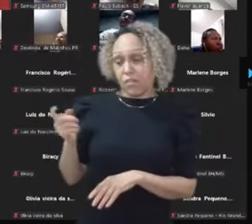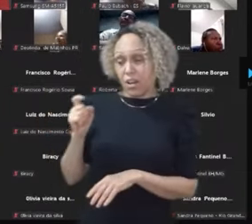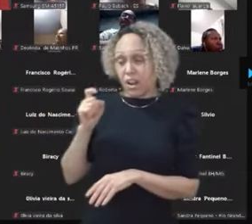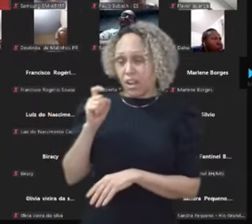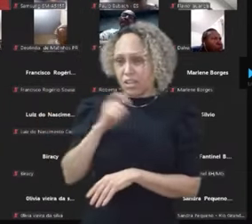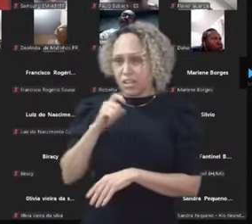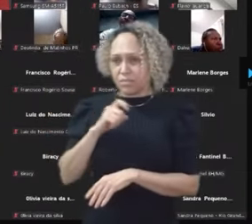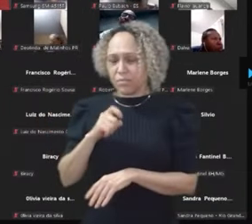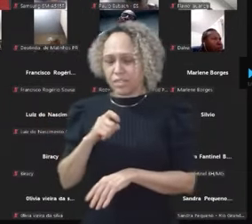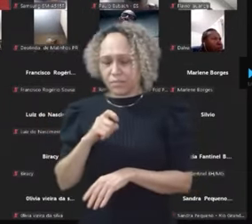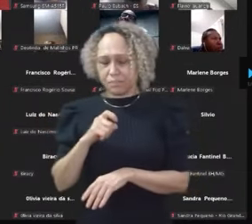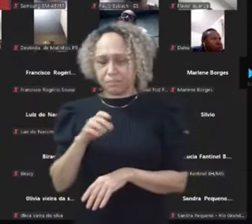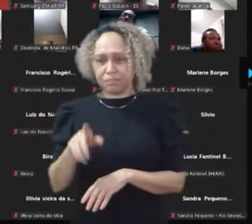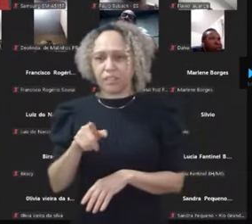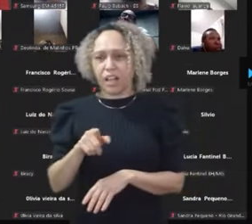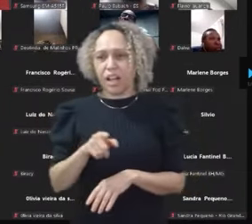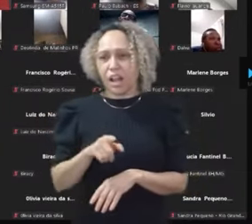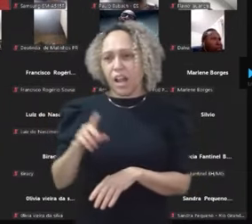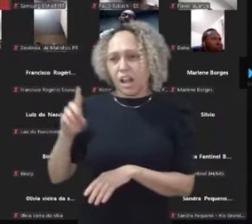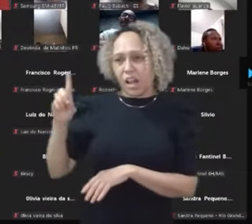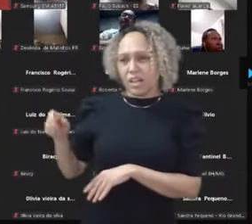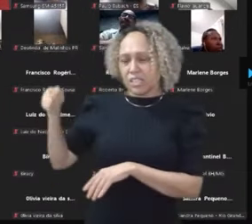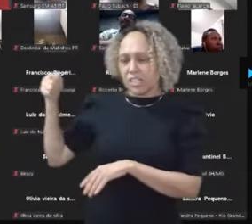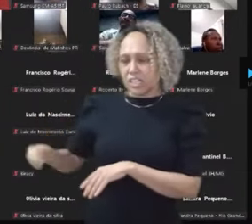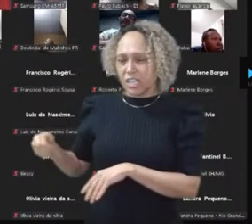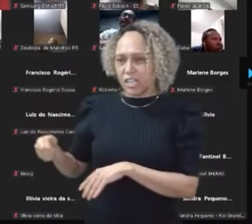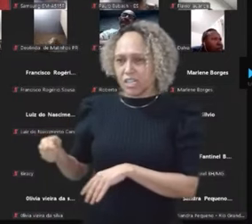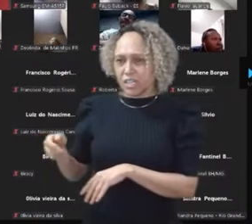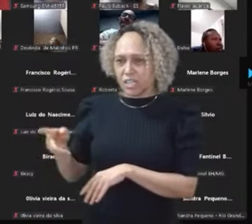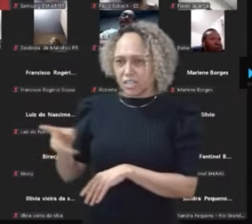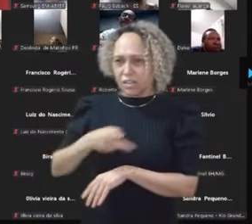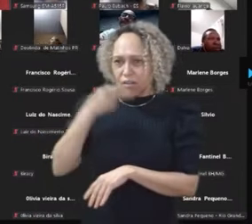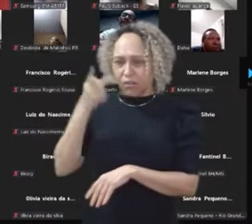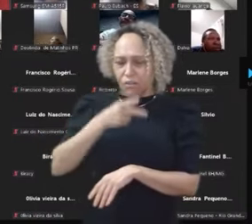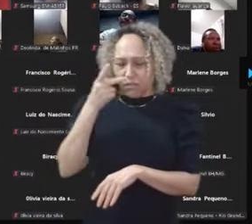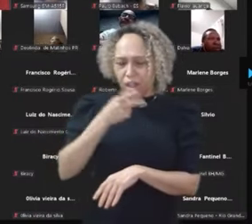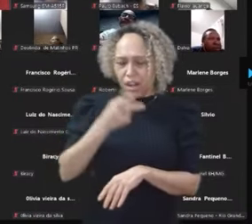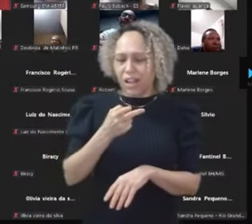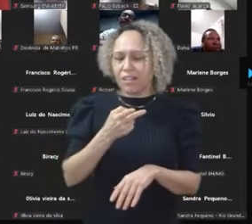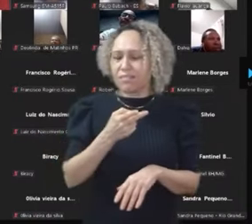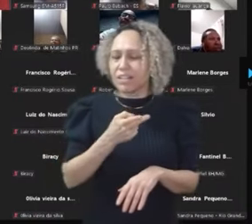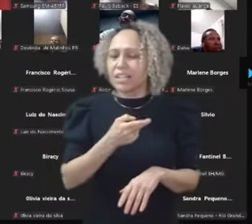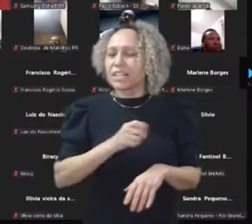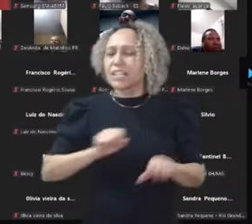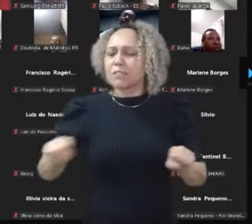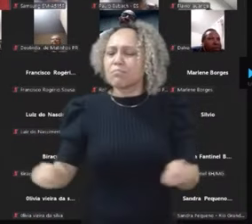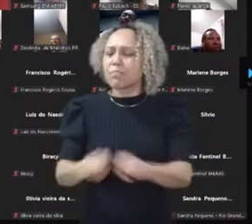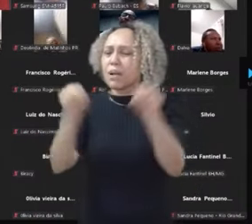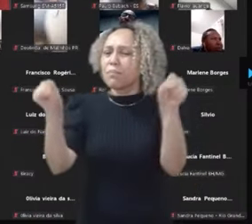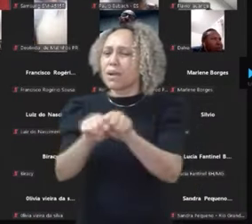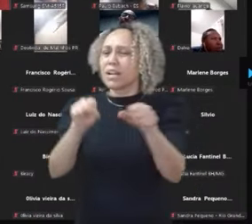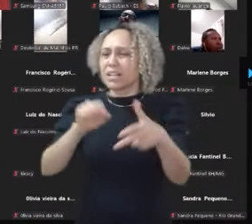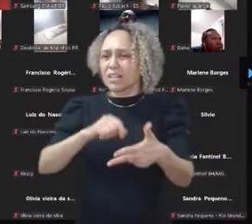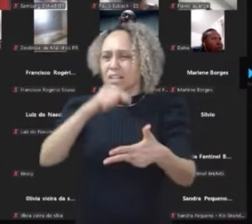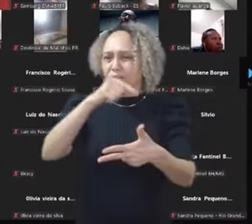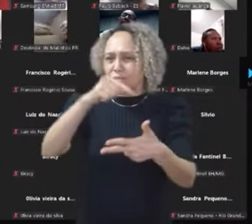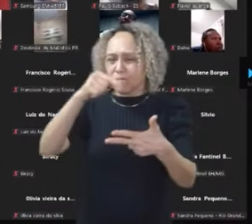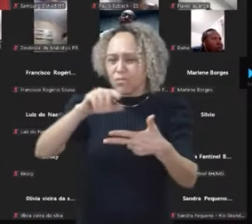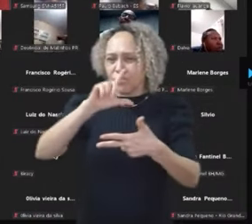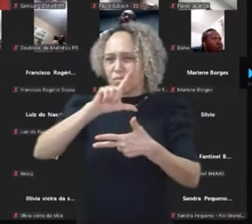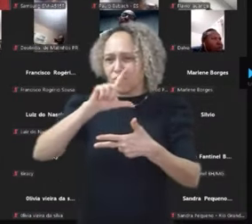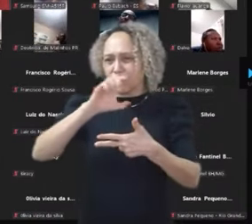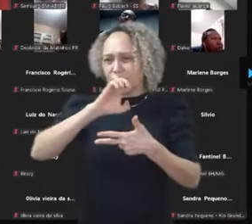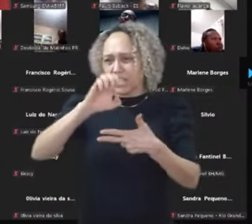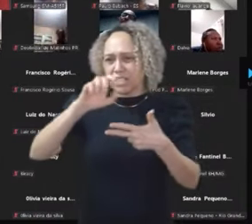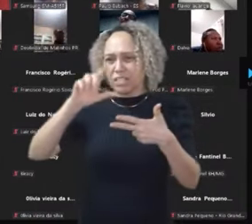jogavam ao mesmo tempo conteúdo dizendo que quem fez a quebradeira eram petistas infiltrados e também conteúdo dizendo que ali, no dia 8 de janeiro,